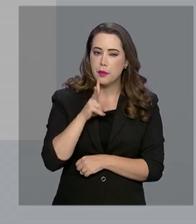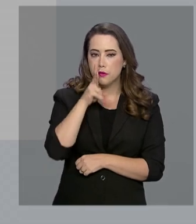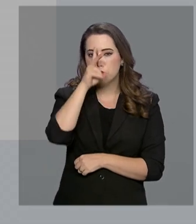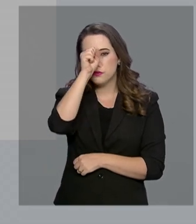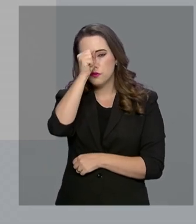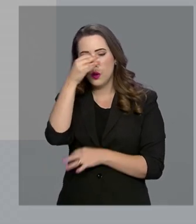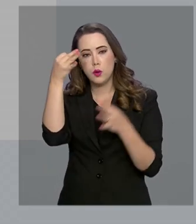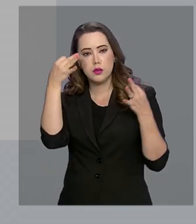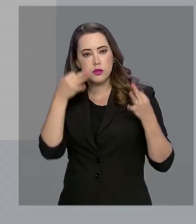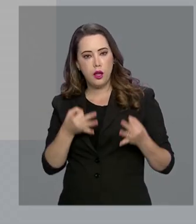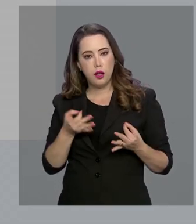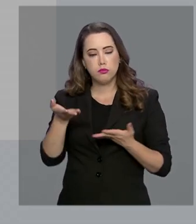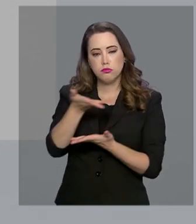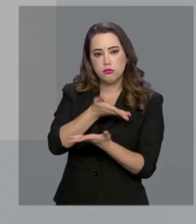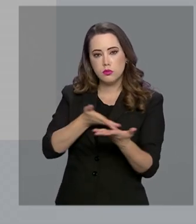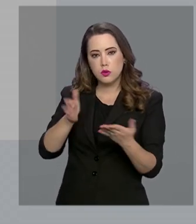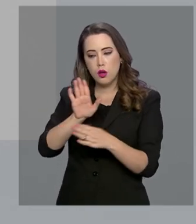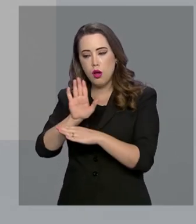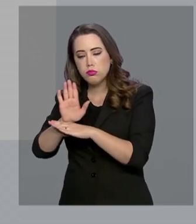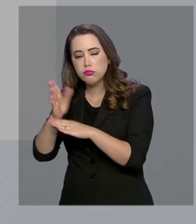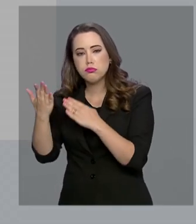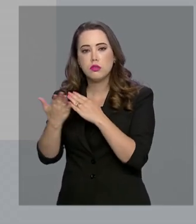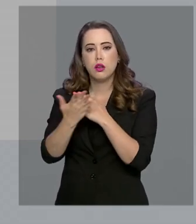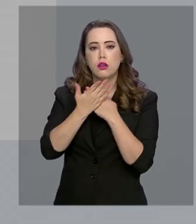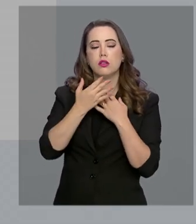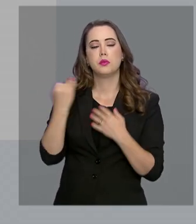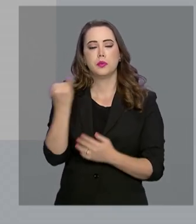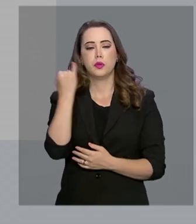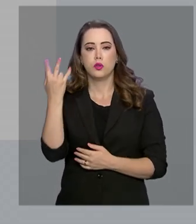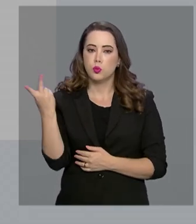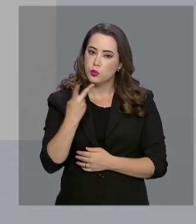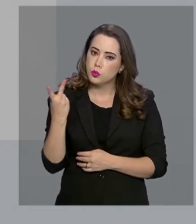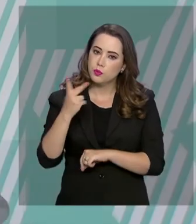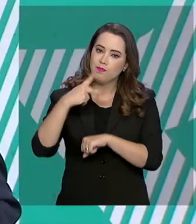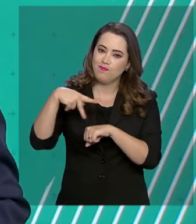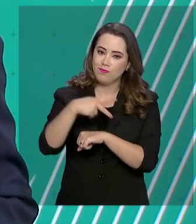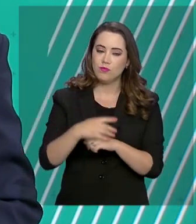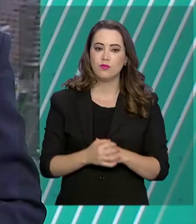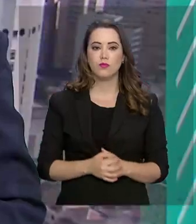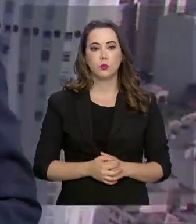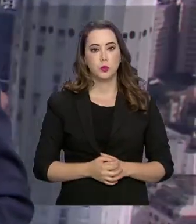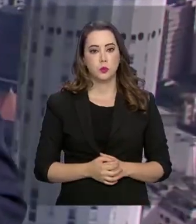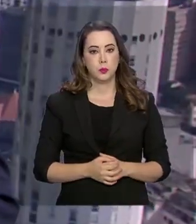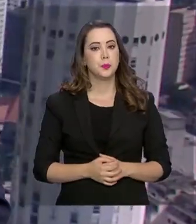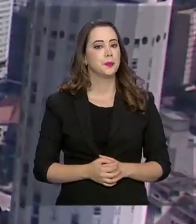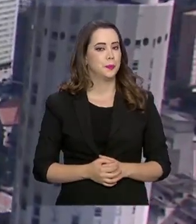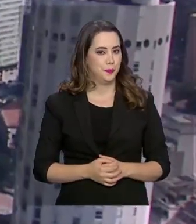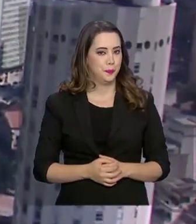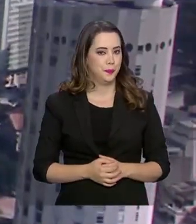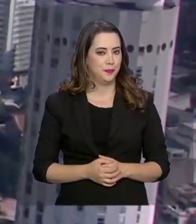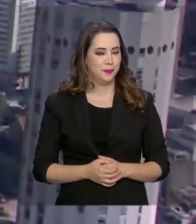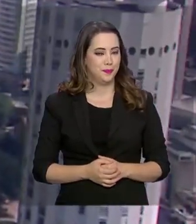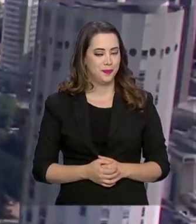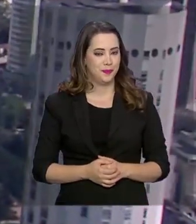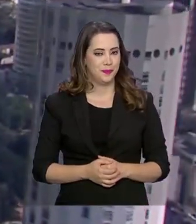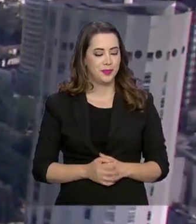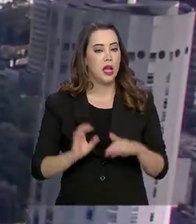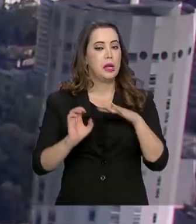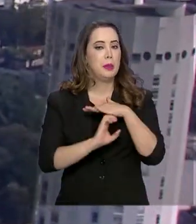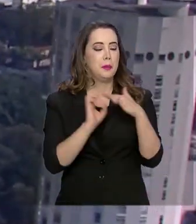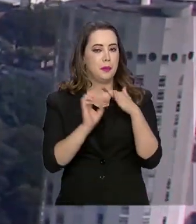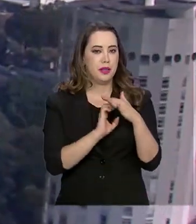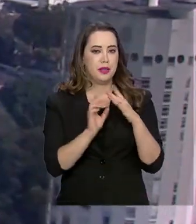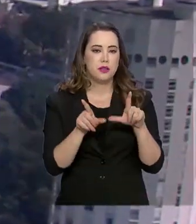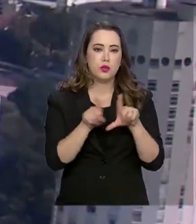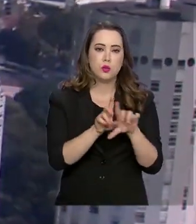mais fortes, maduras e reciprocamente proveitosas. Empresas e entidades do agronegócio participaram